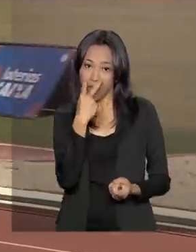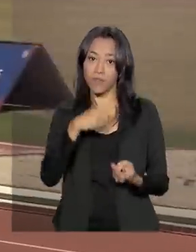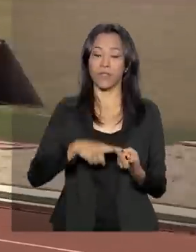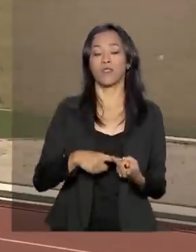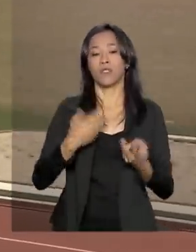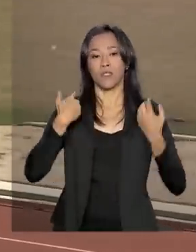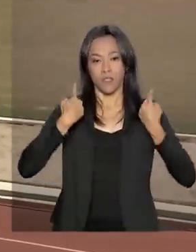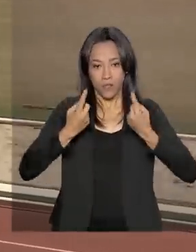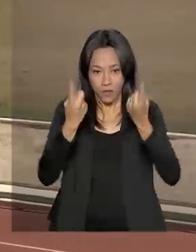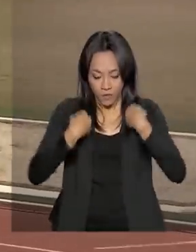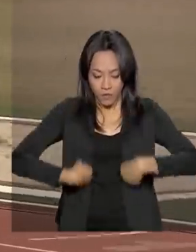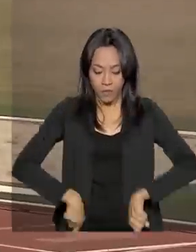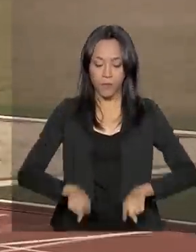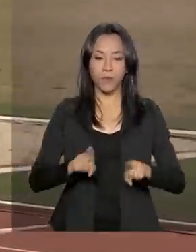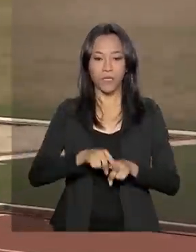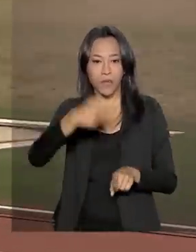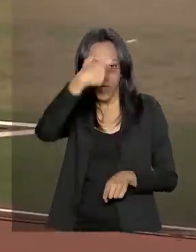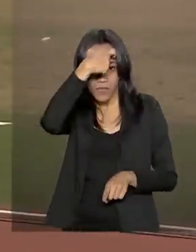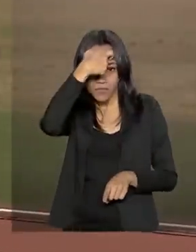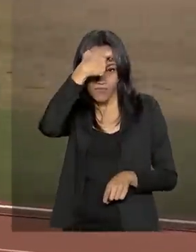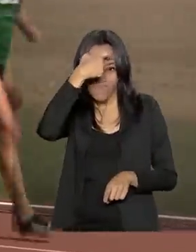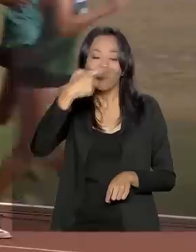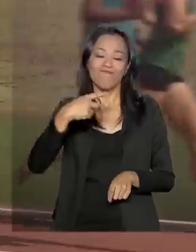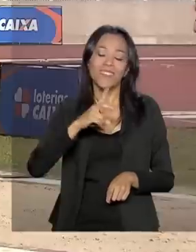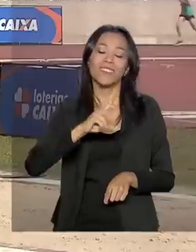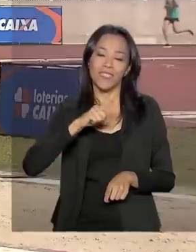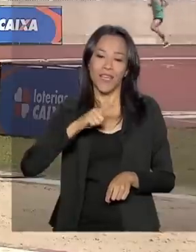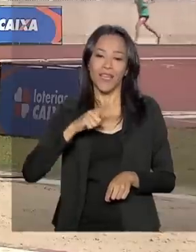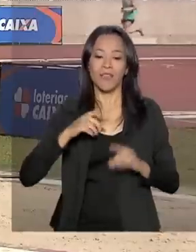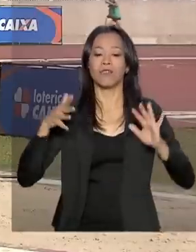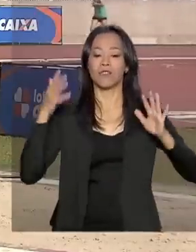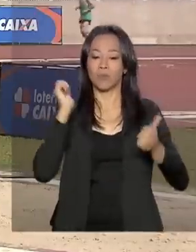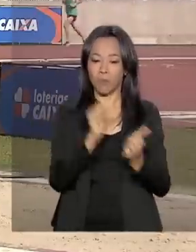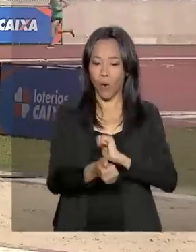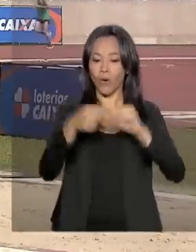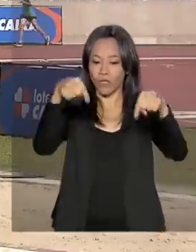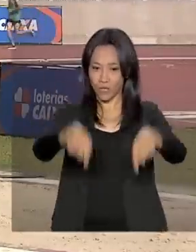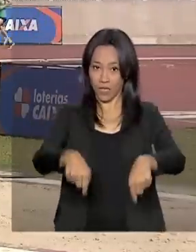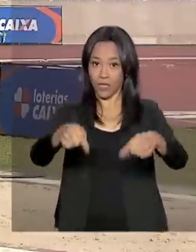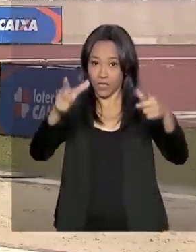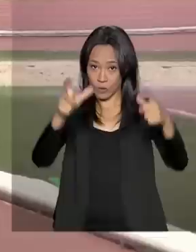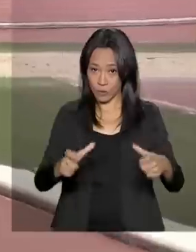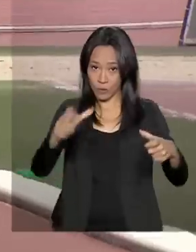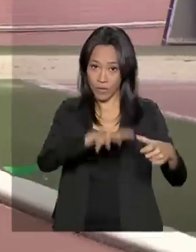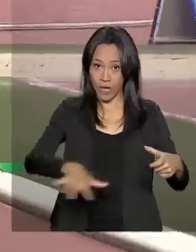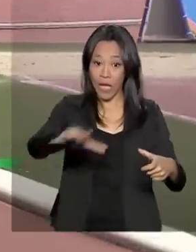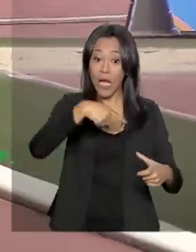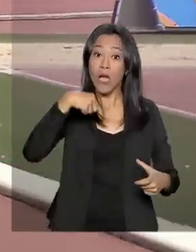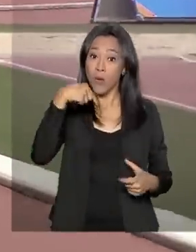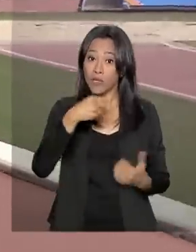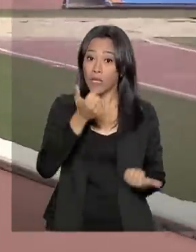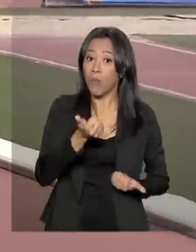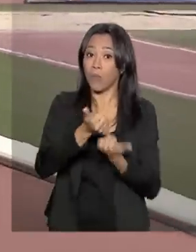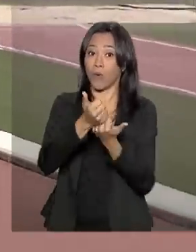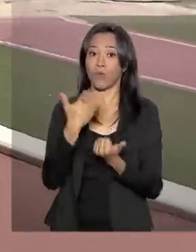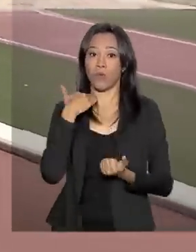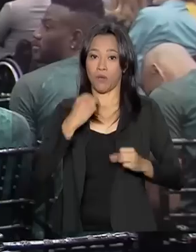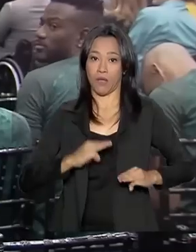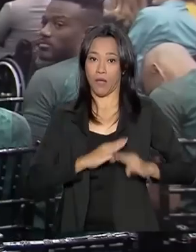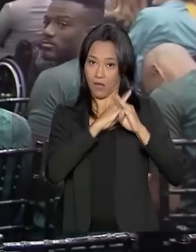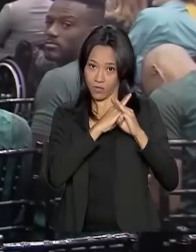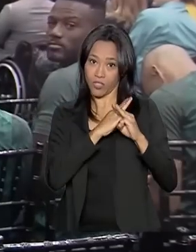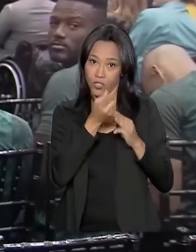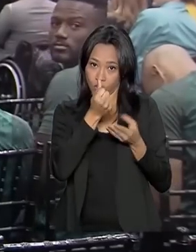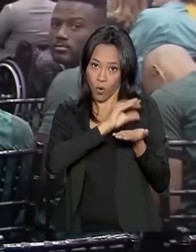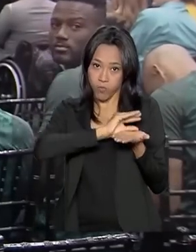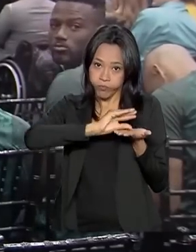física e intelectual realizam atividades paralímpicas por aqui. Com esse patrocínio da Caixa, o objetivo